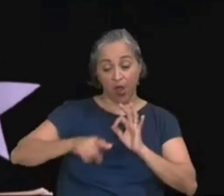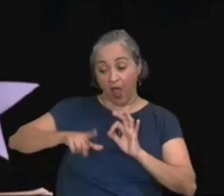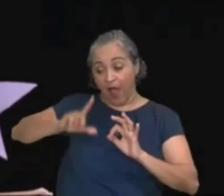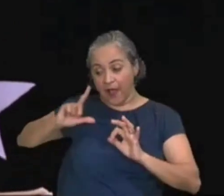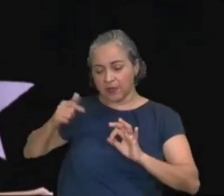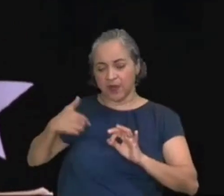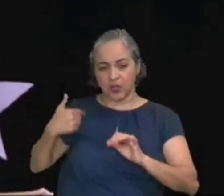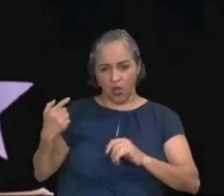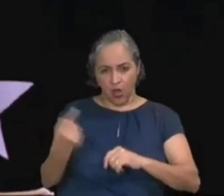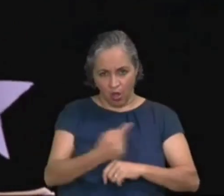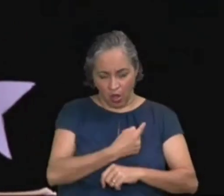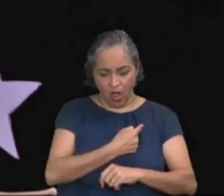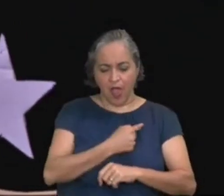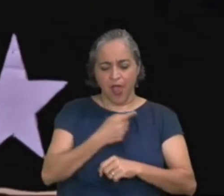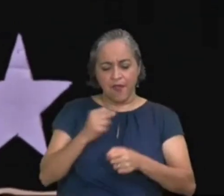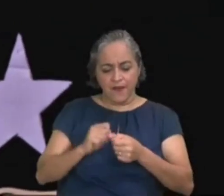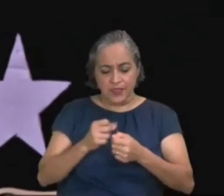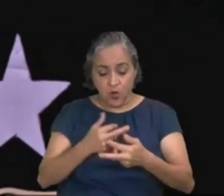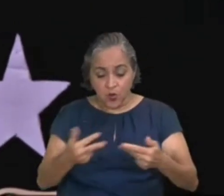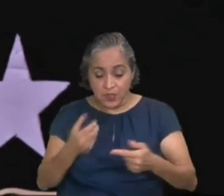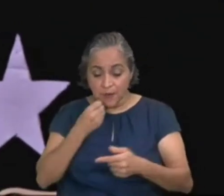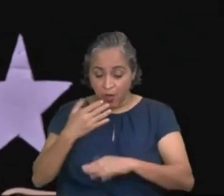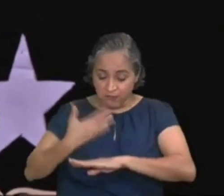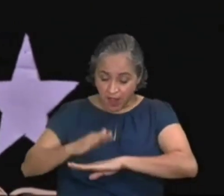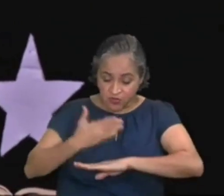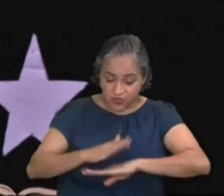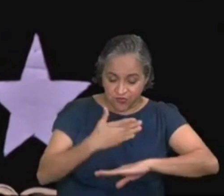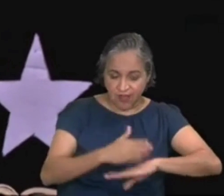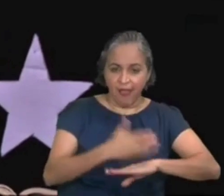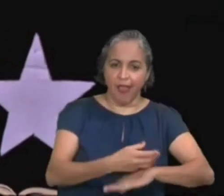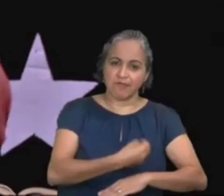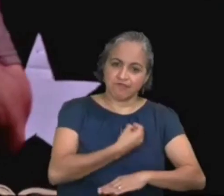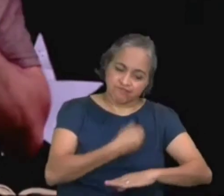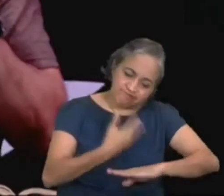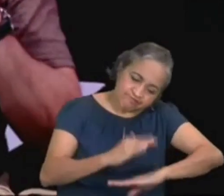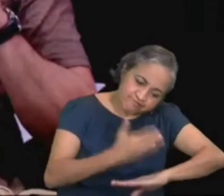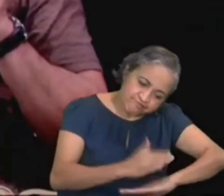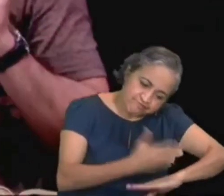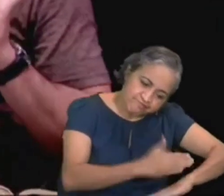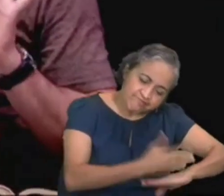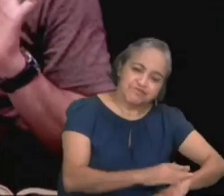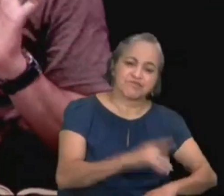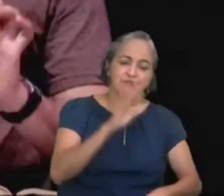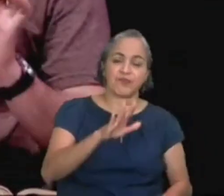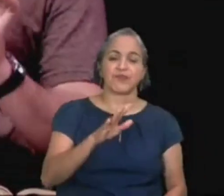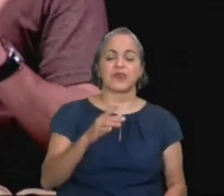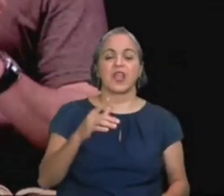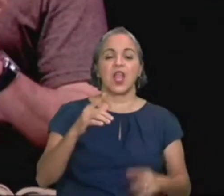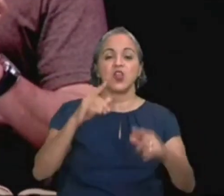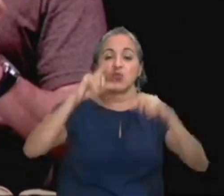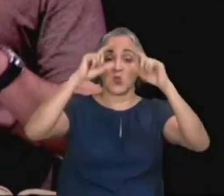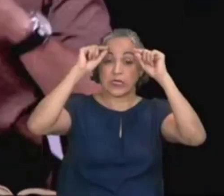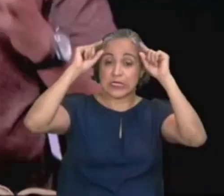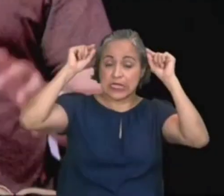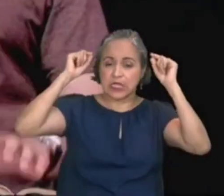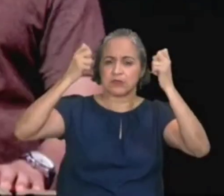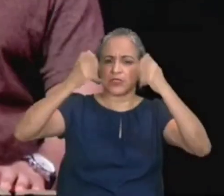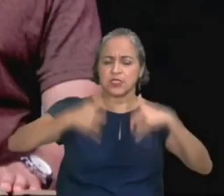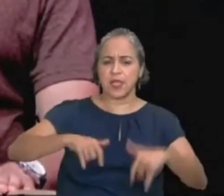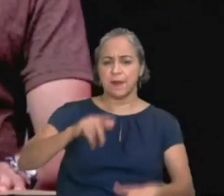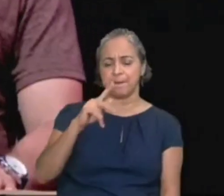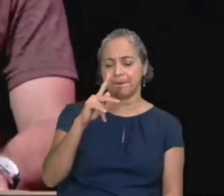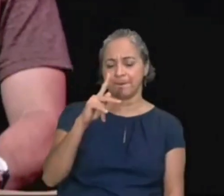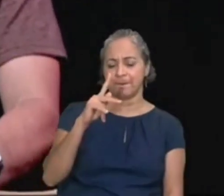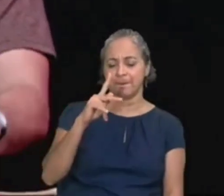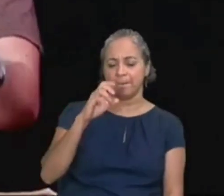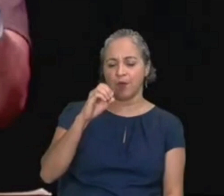praticássemos. Essa palavra criação, ela é a palavra no grego, poiema. É da onde vem a palavra poema.